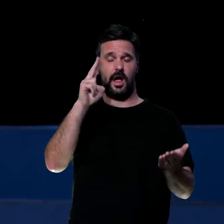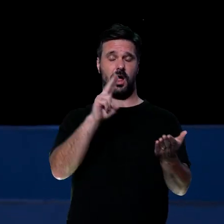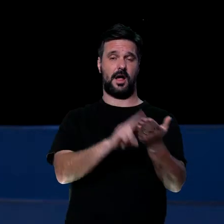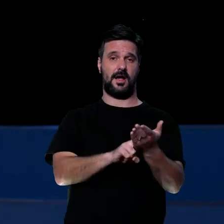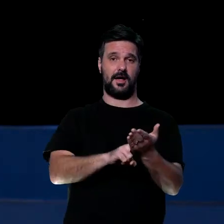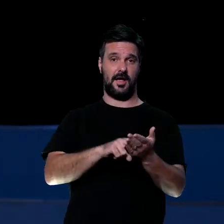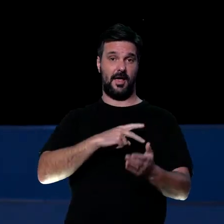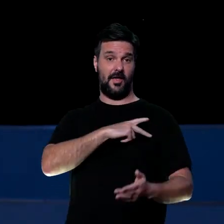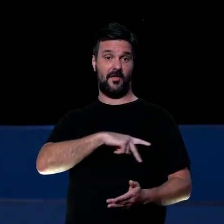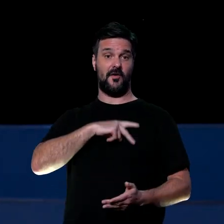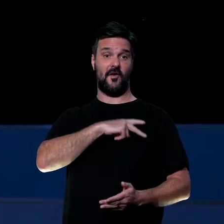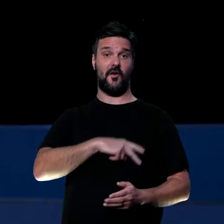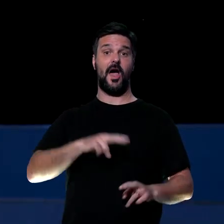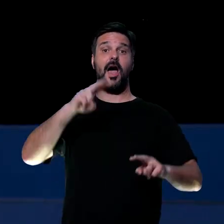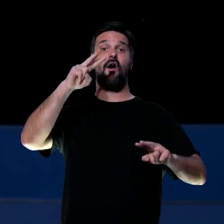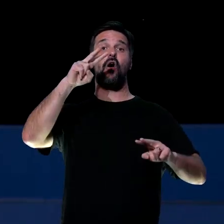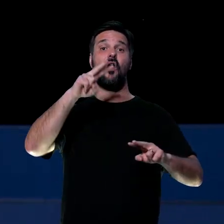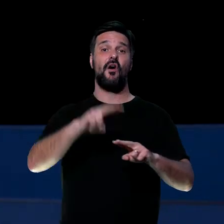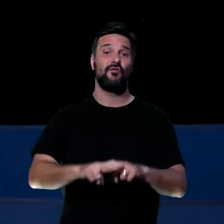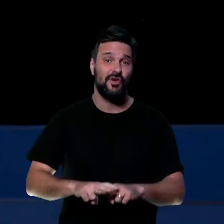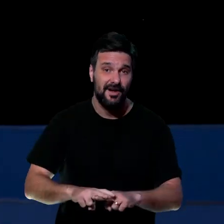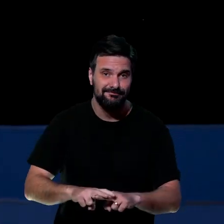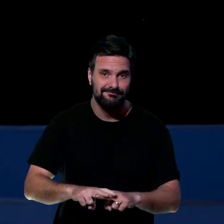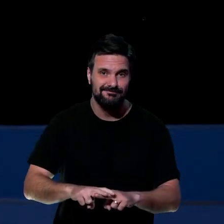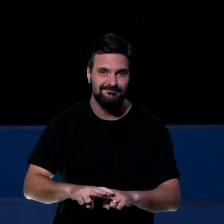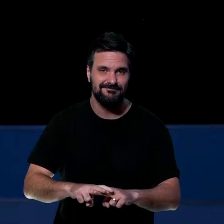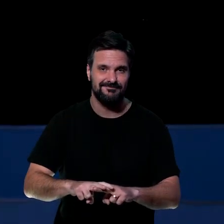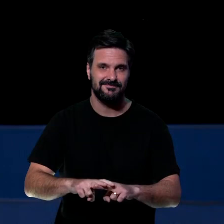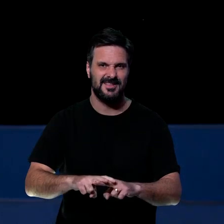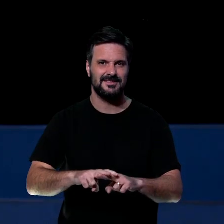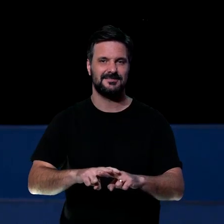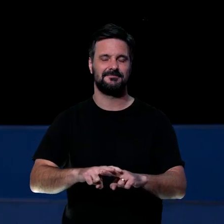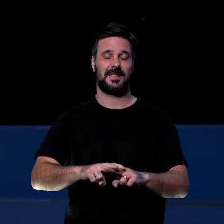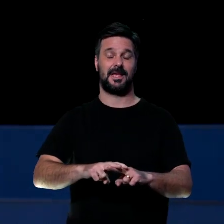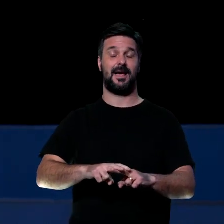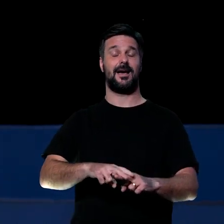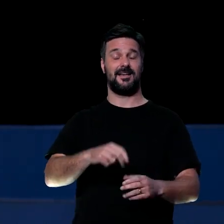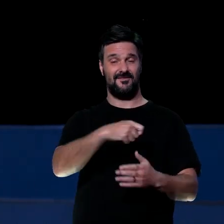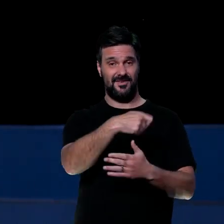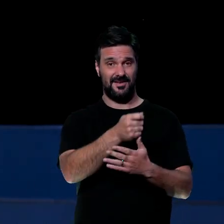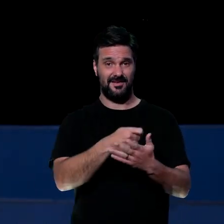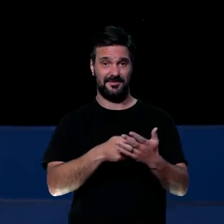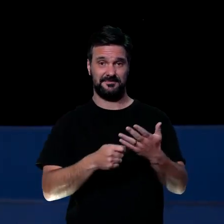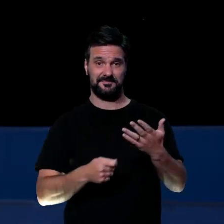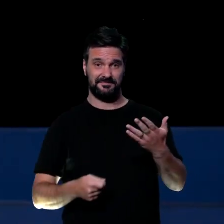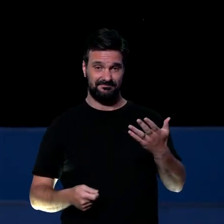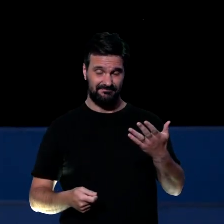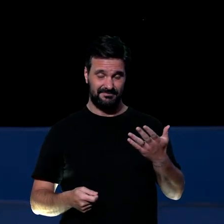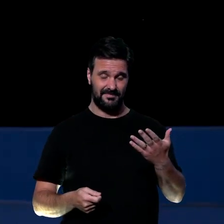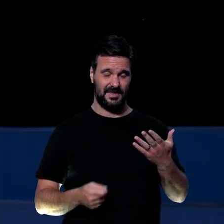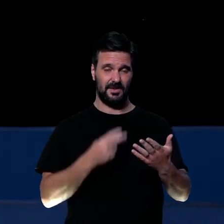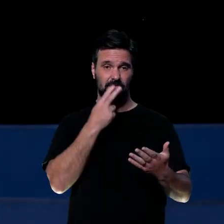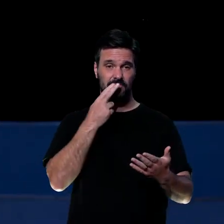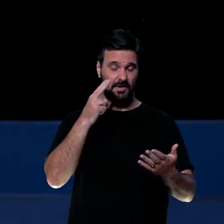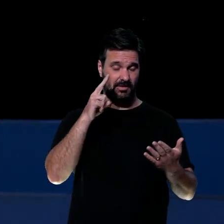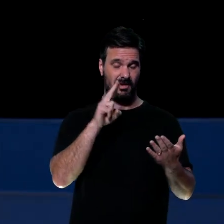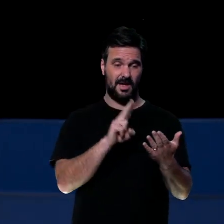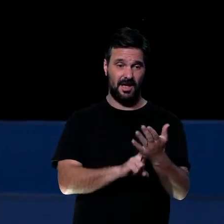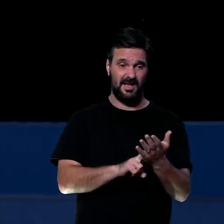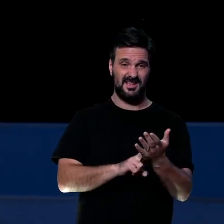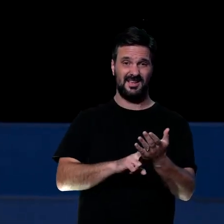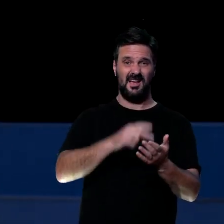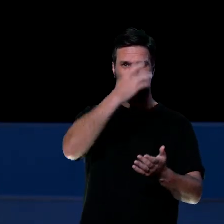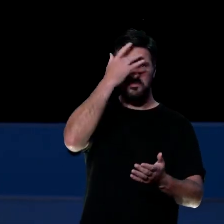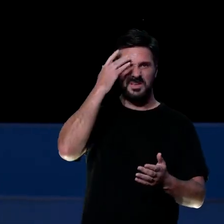enquanto Paulo estava na cadeia. Estava preso e escreveu uma carta, se importando com as pessoas que estavam longe.